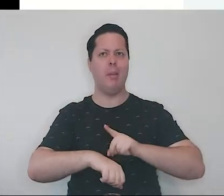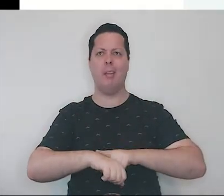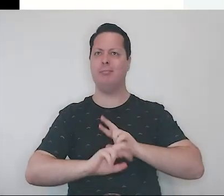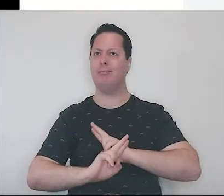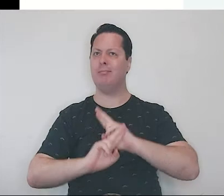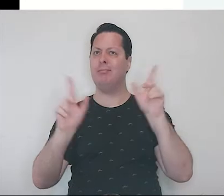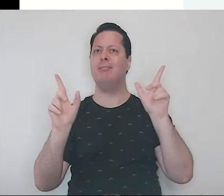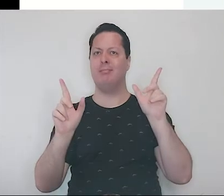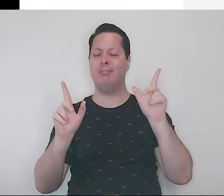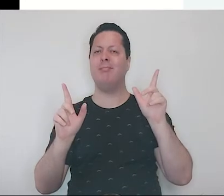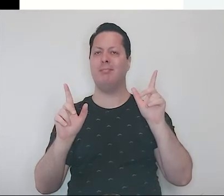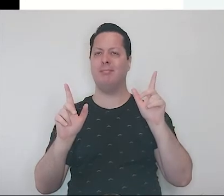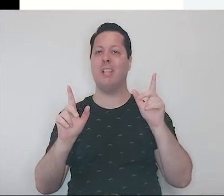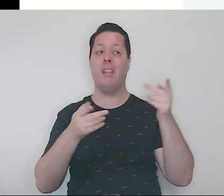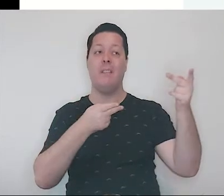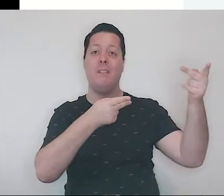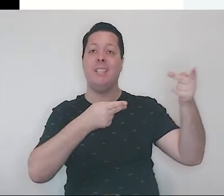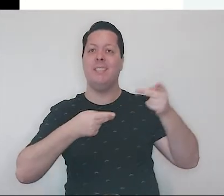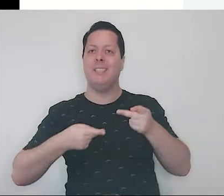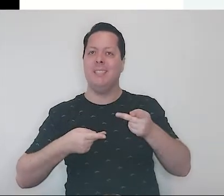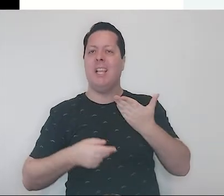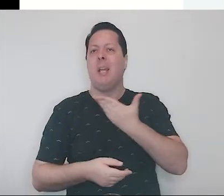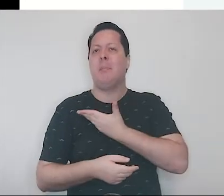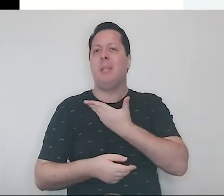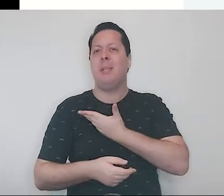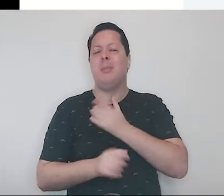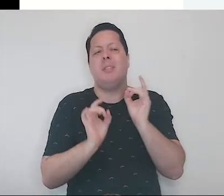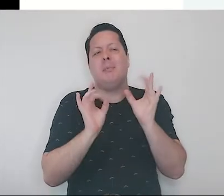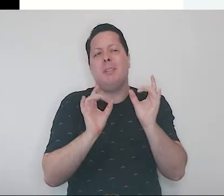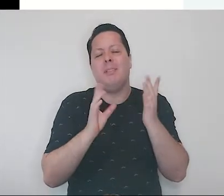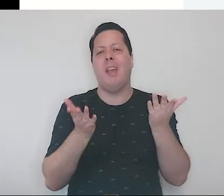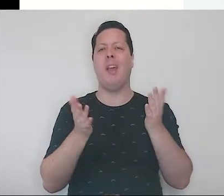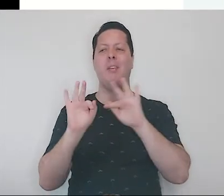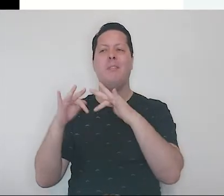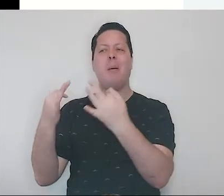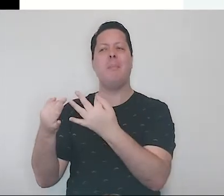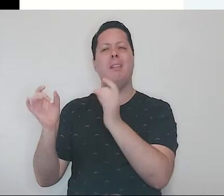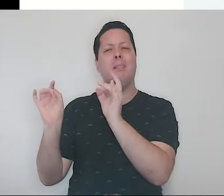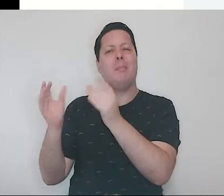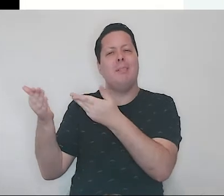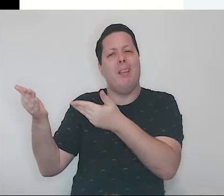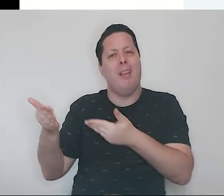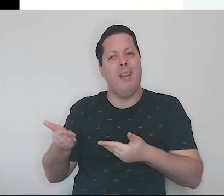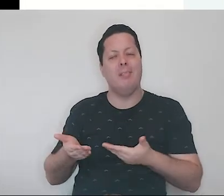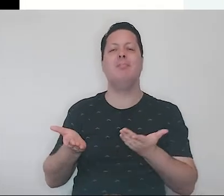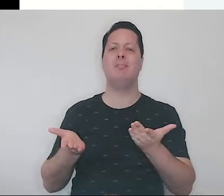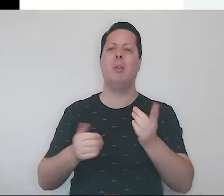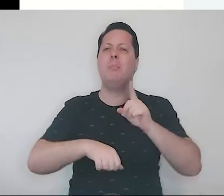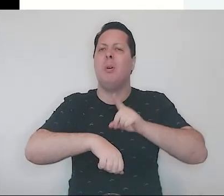visita de um amigo especial, um parente, ou algum evento